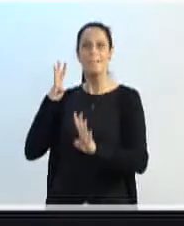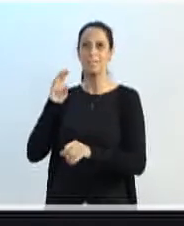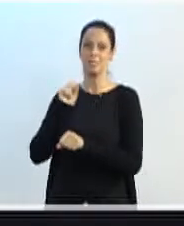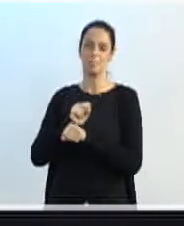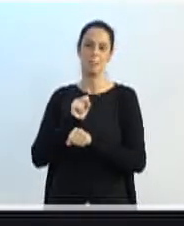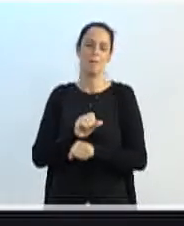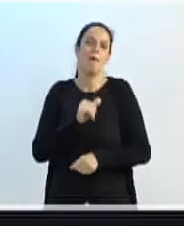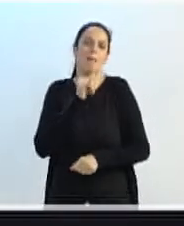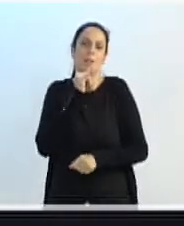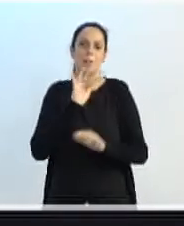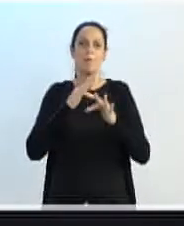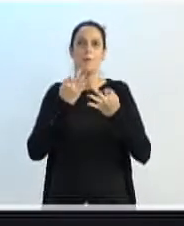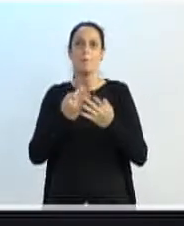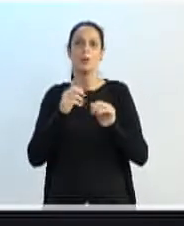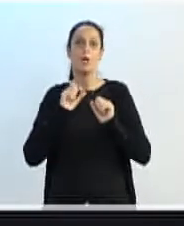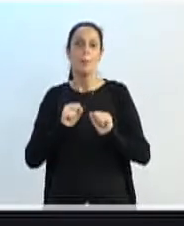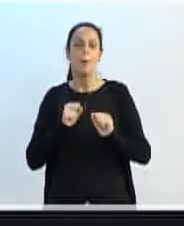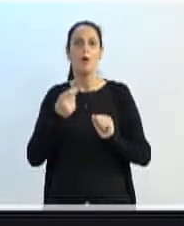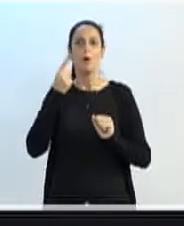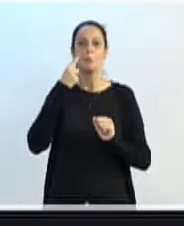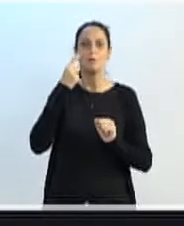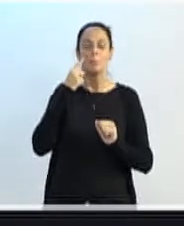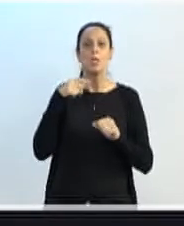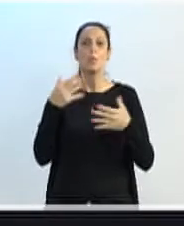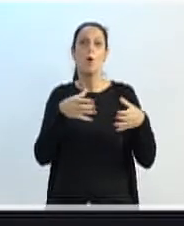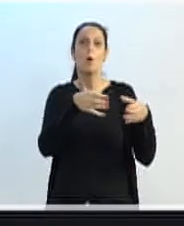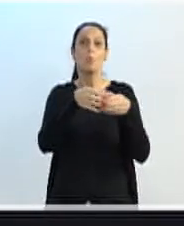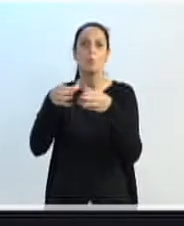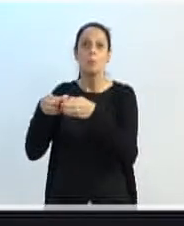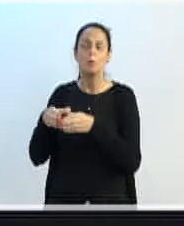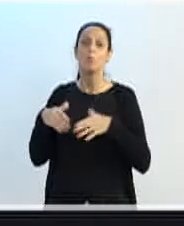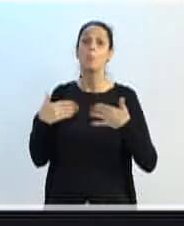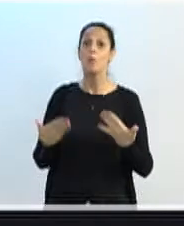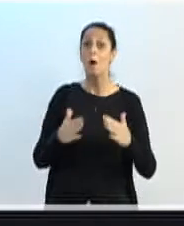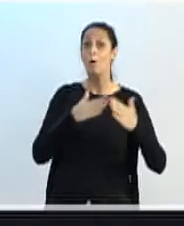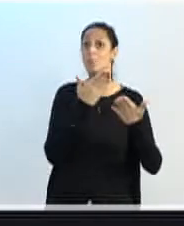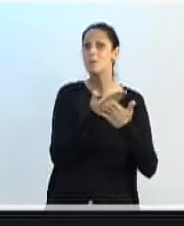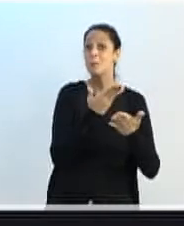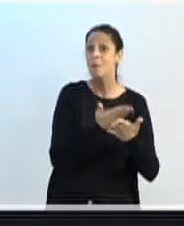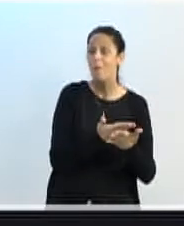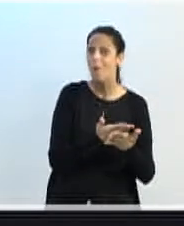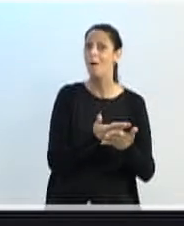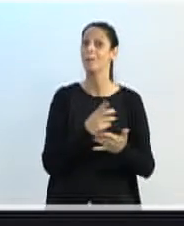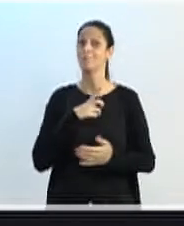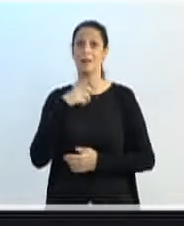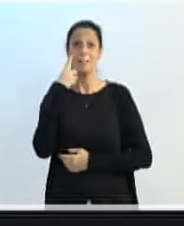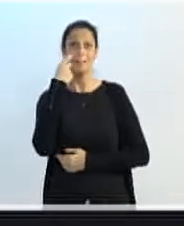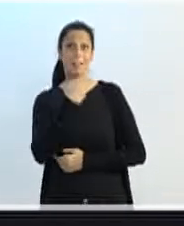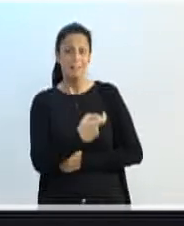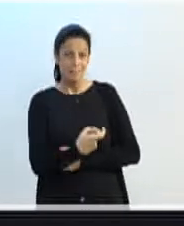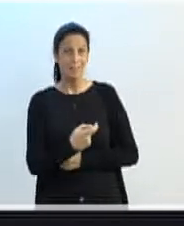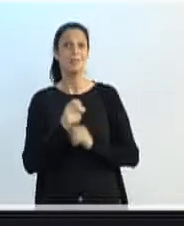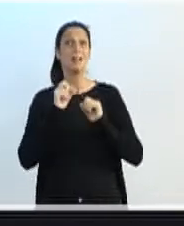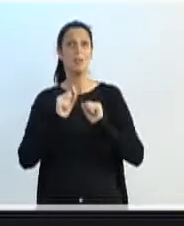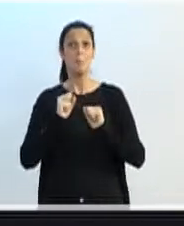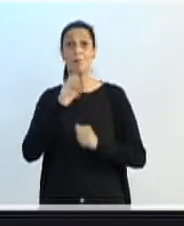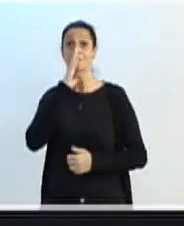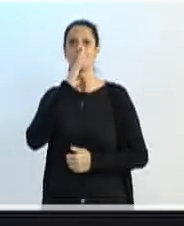pode filtrar por turma, por instituição a qual ela tem interesse. Mesmo antes de fazer a intenção, ela já pode ir com